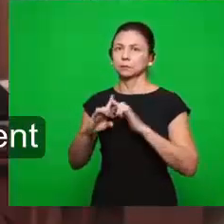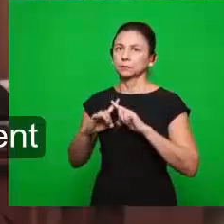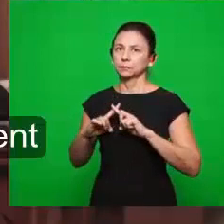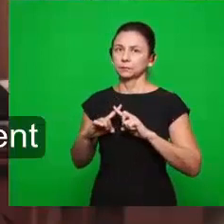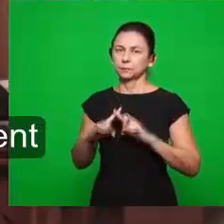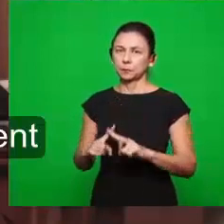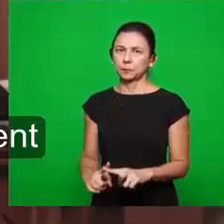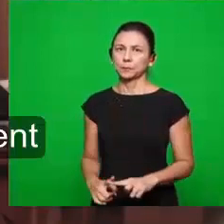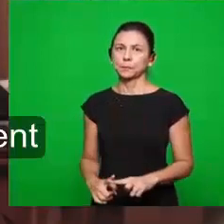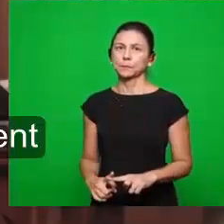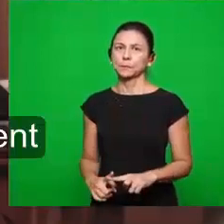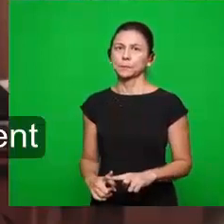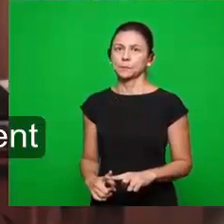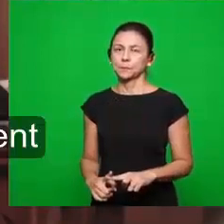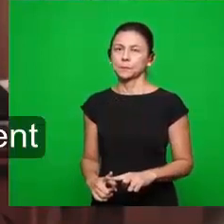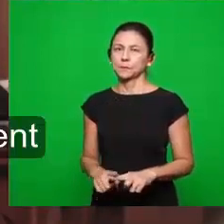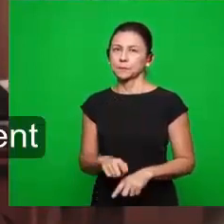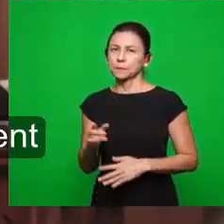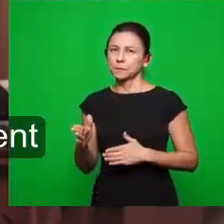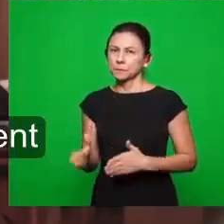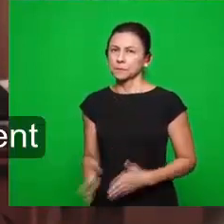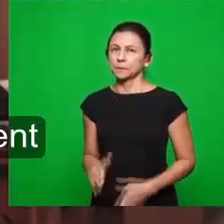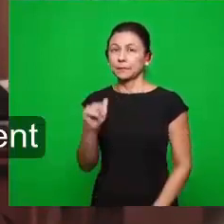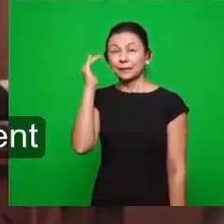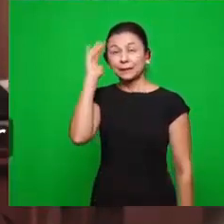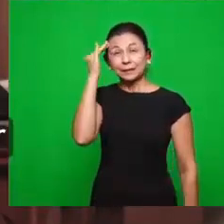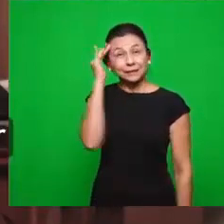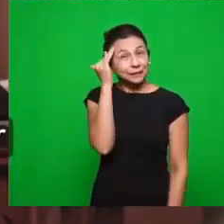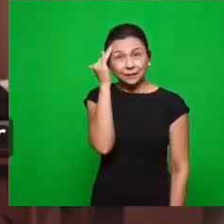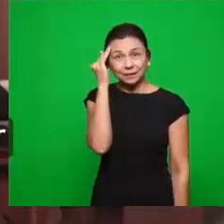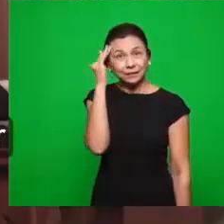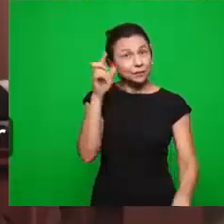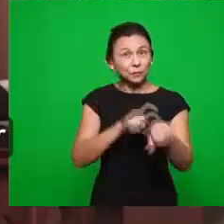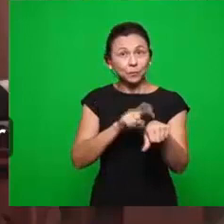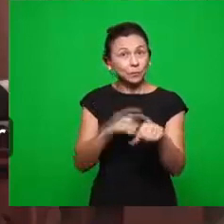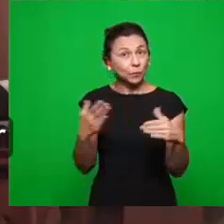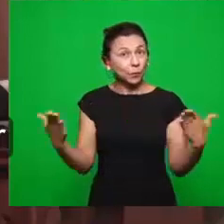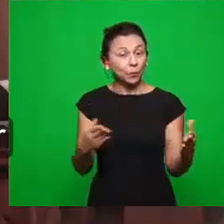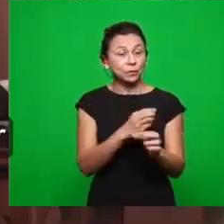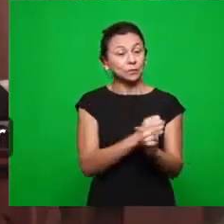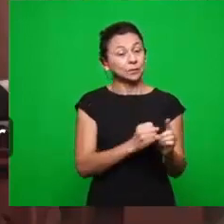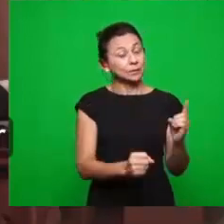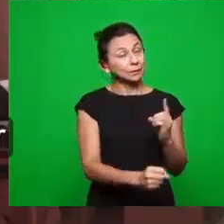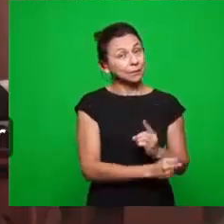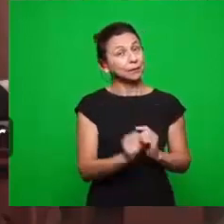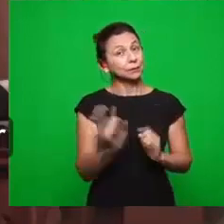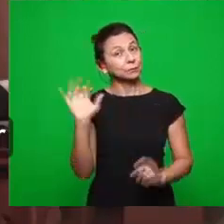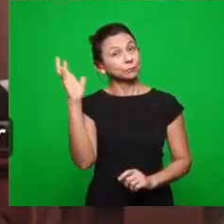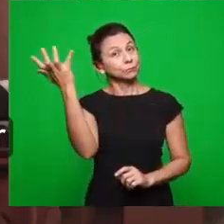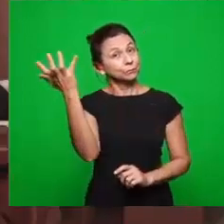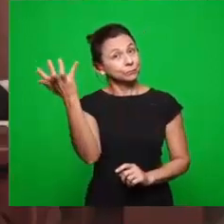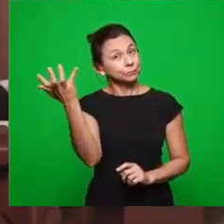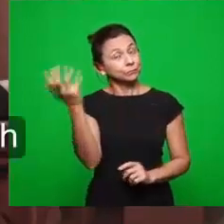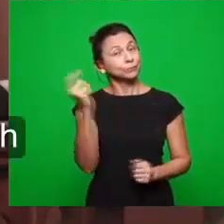tenha discernimento desse momento que ela está vivendo. Uma coisa é o